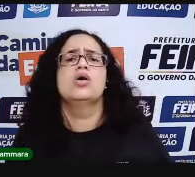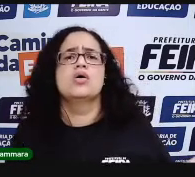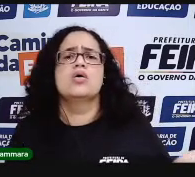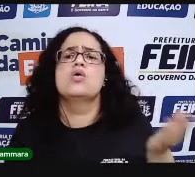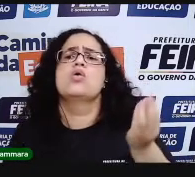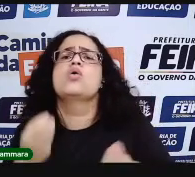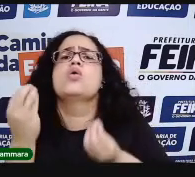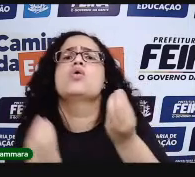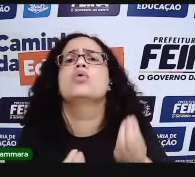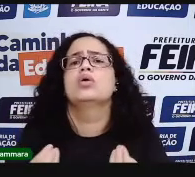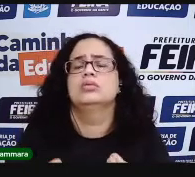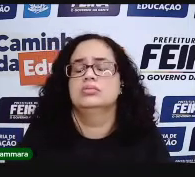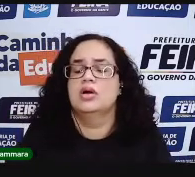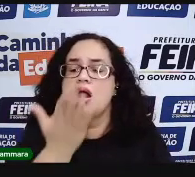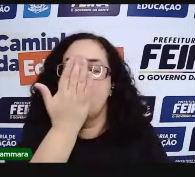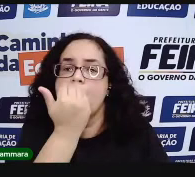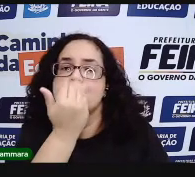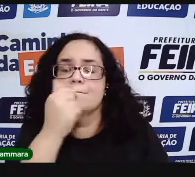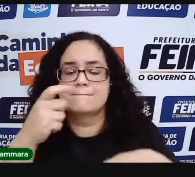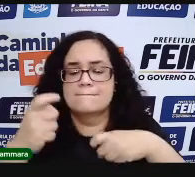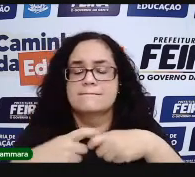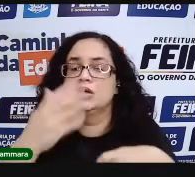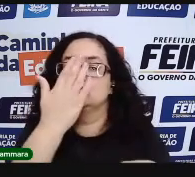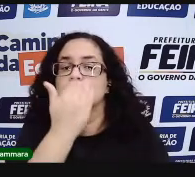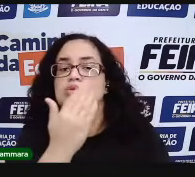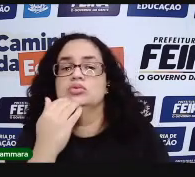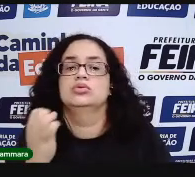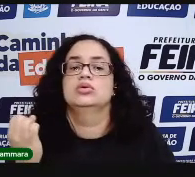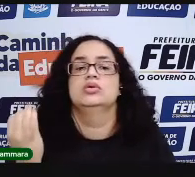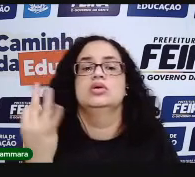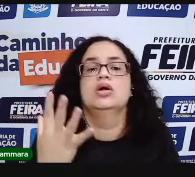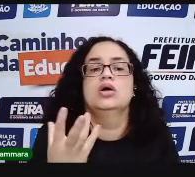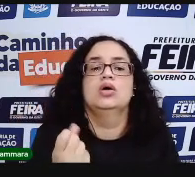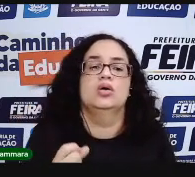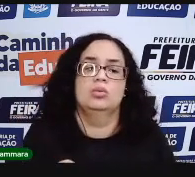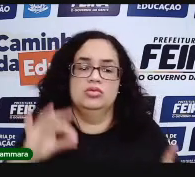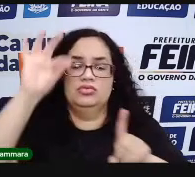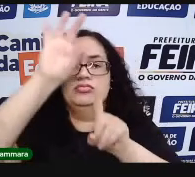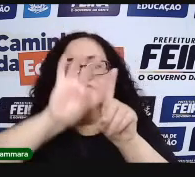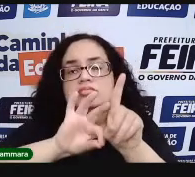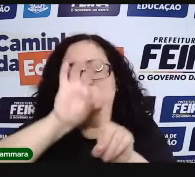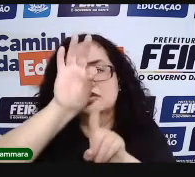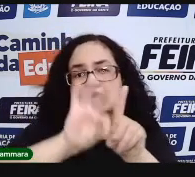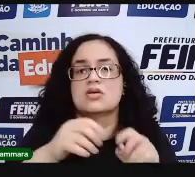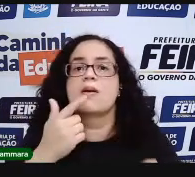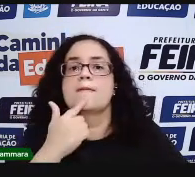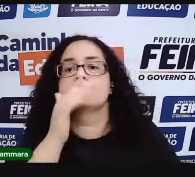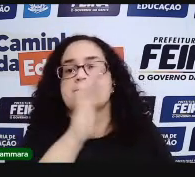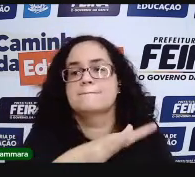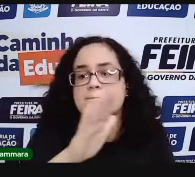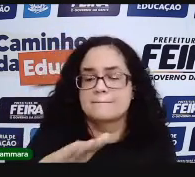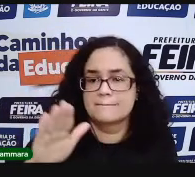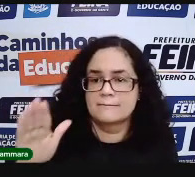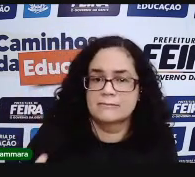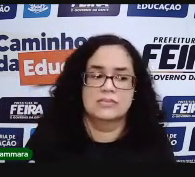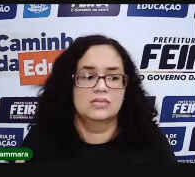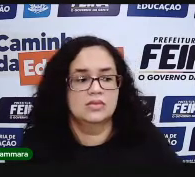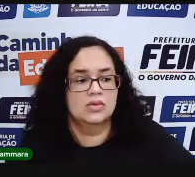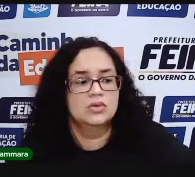nutricionista vai fazer seus cálculos? Como é que o médico vai aferir a temperatura? Vai medir uma criança?